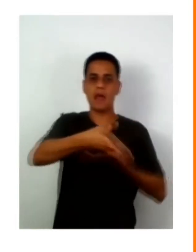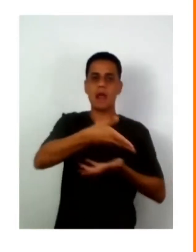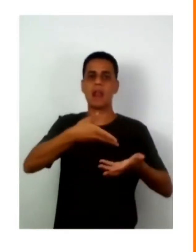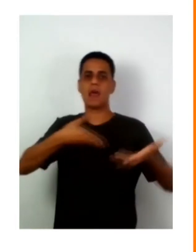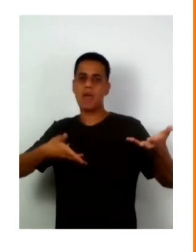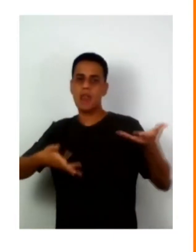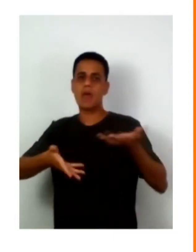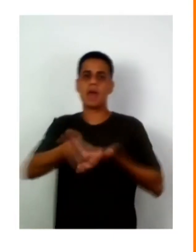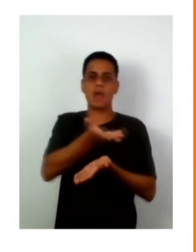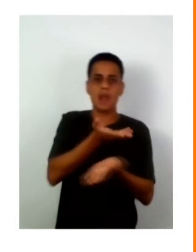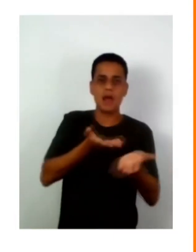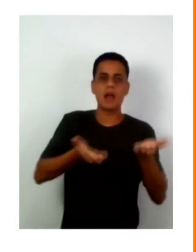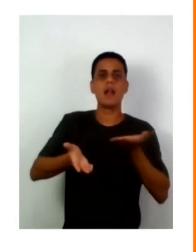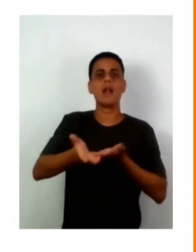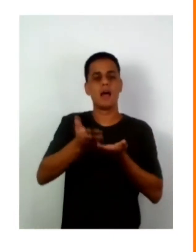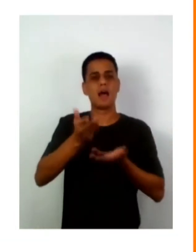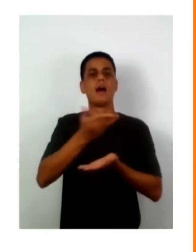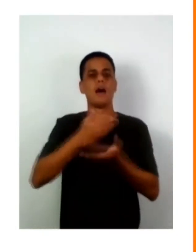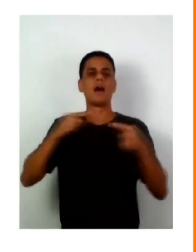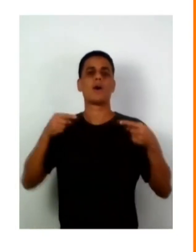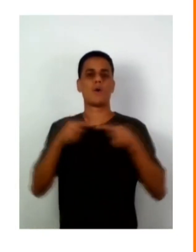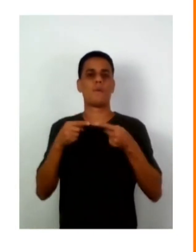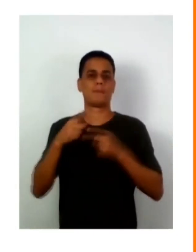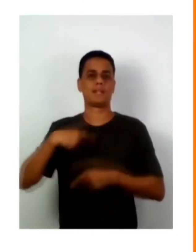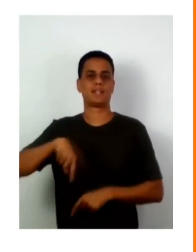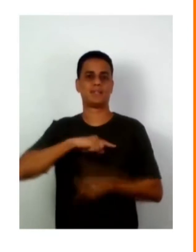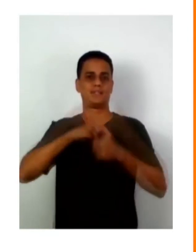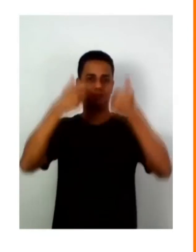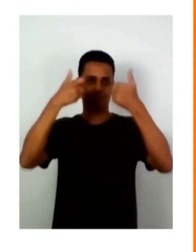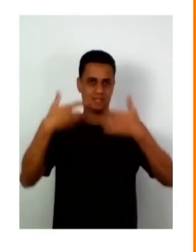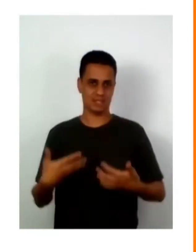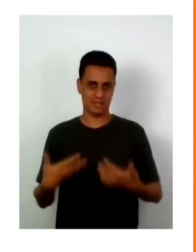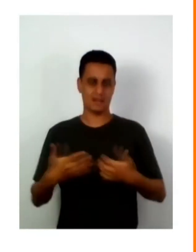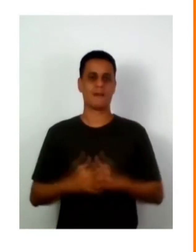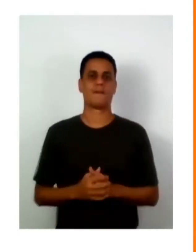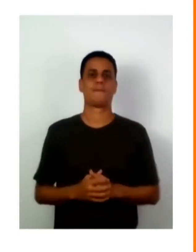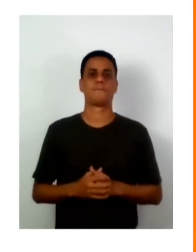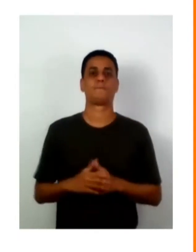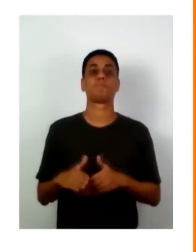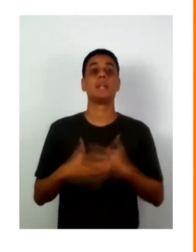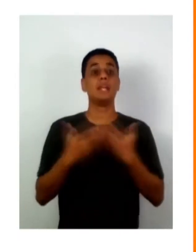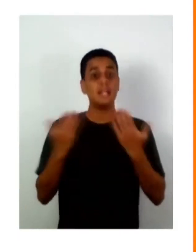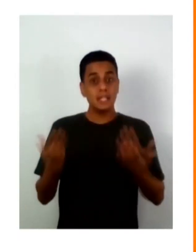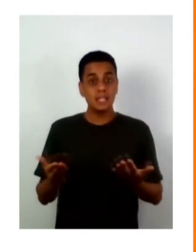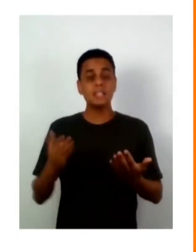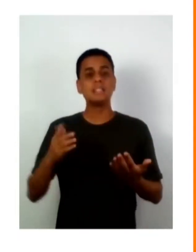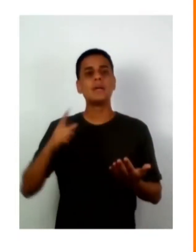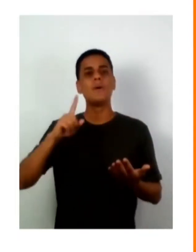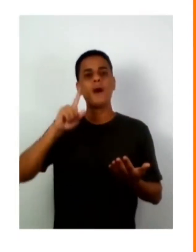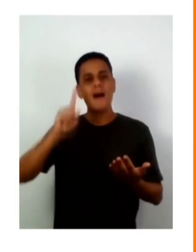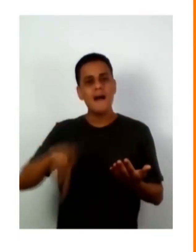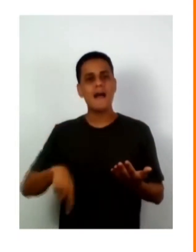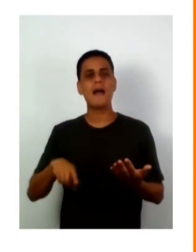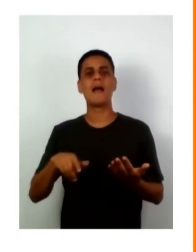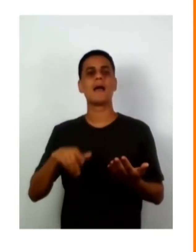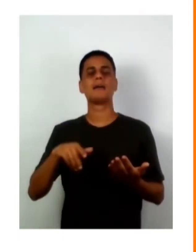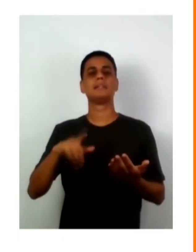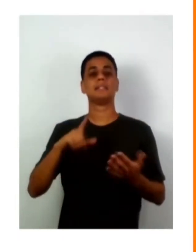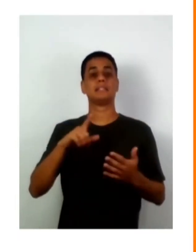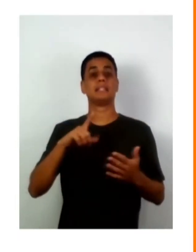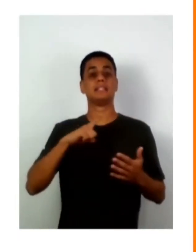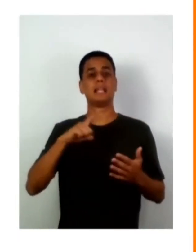conjunta. Isso é parte das questões que estamos tratando. Então, manos visíveis